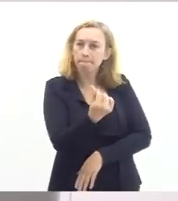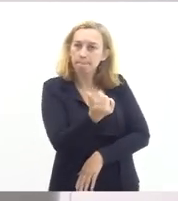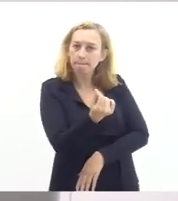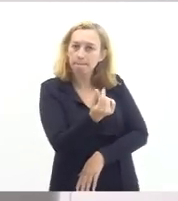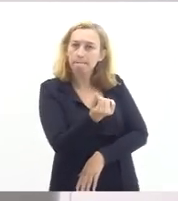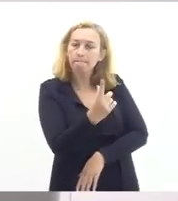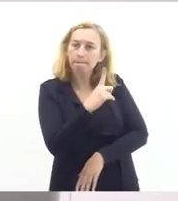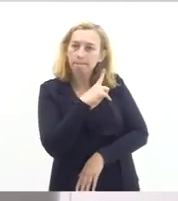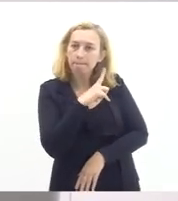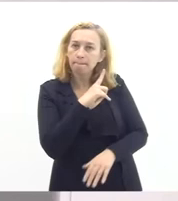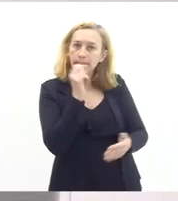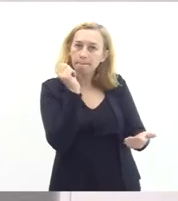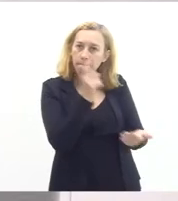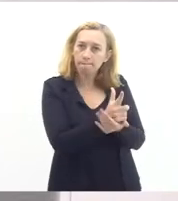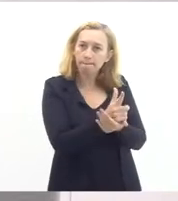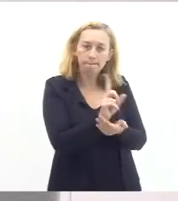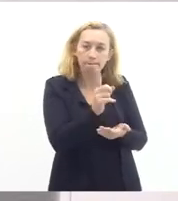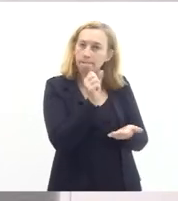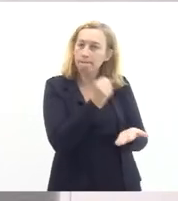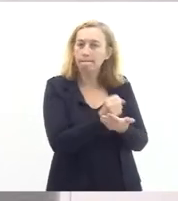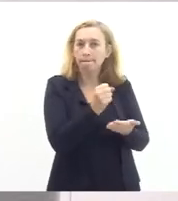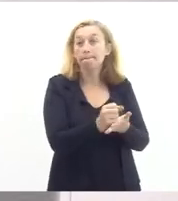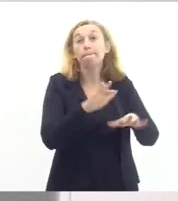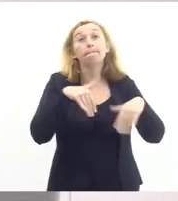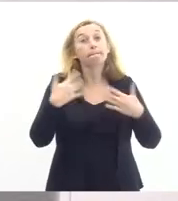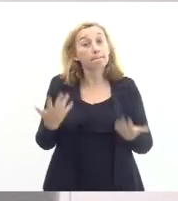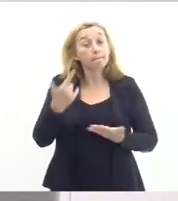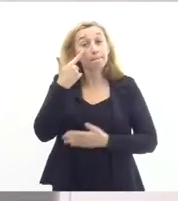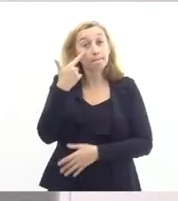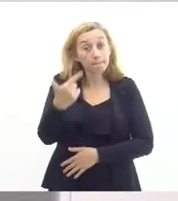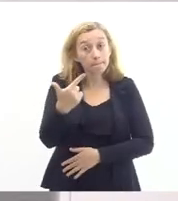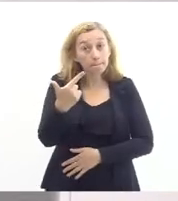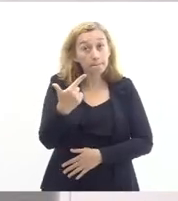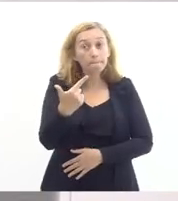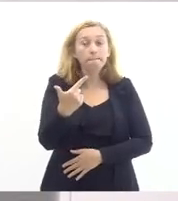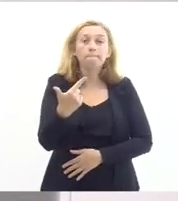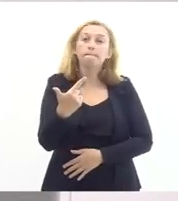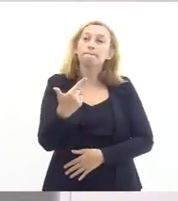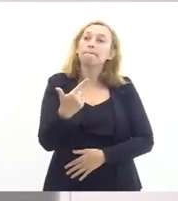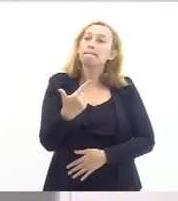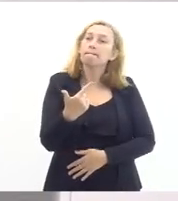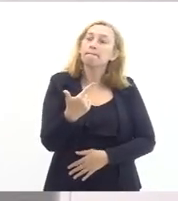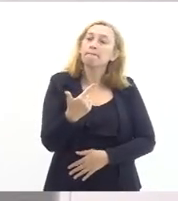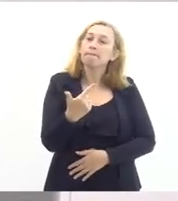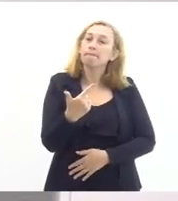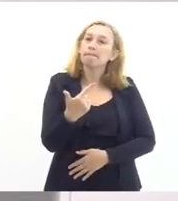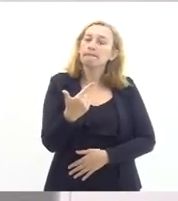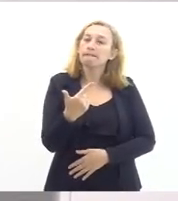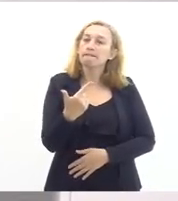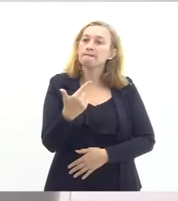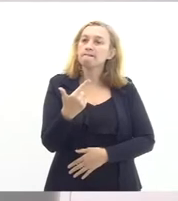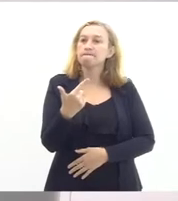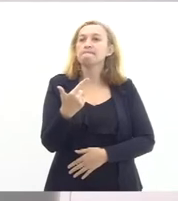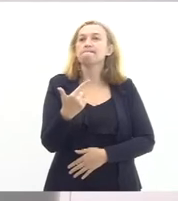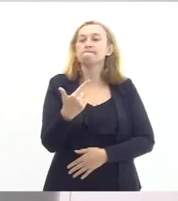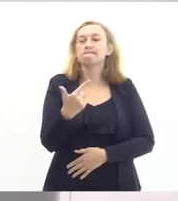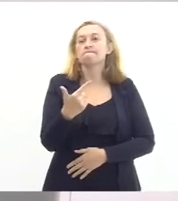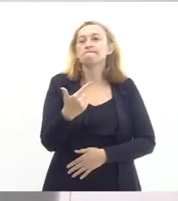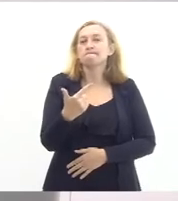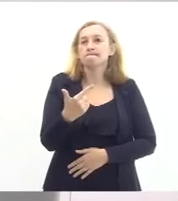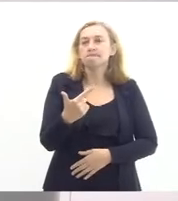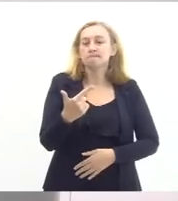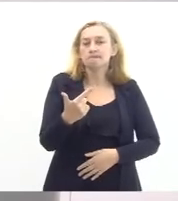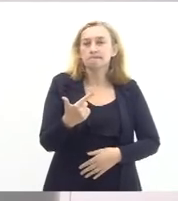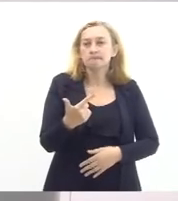pagar e não contrata então a gente vê que está sendo uma má vontade política em cima da